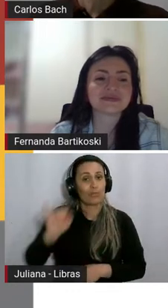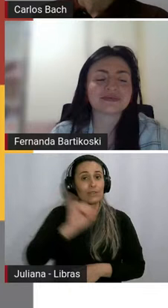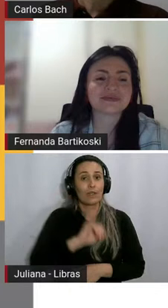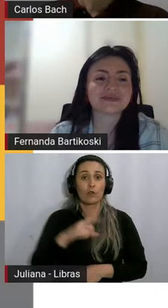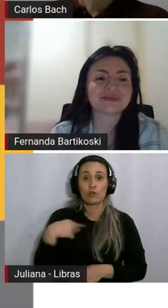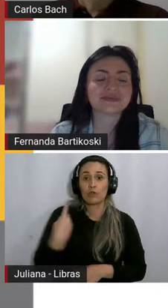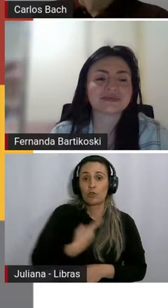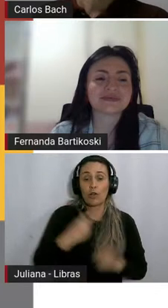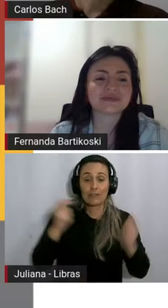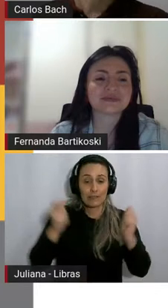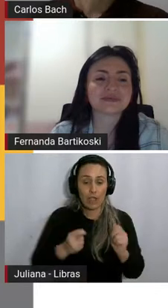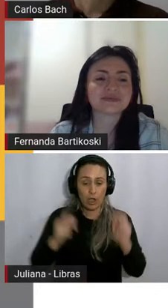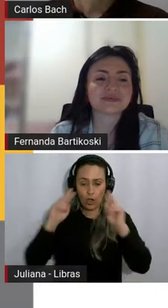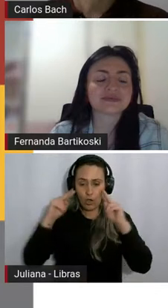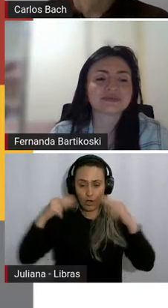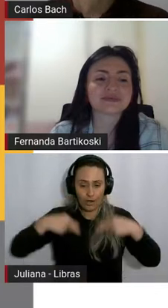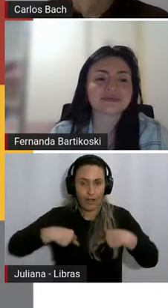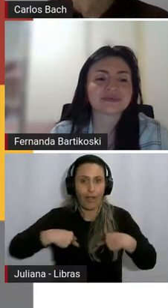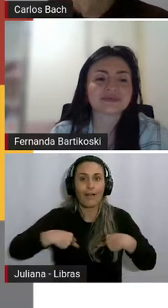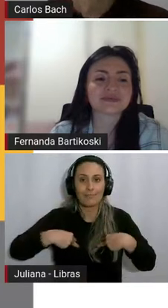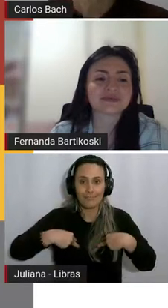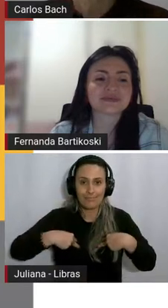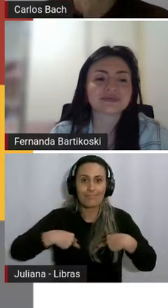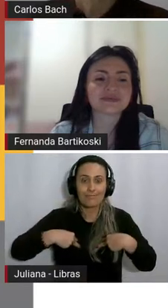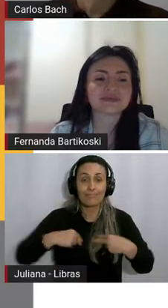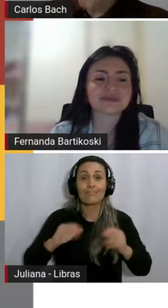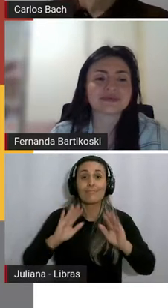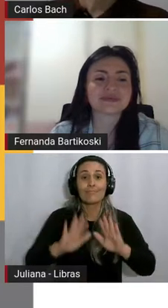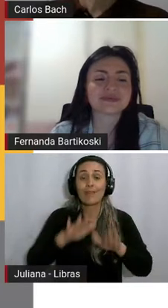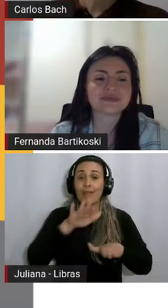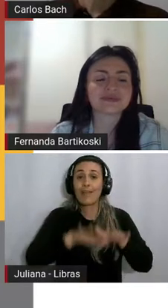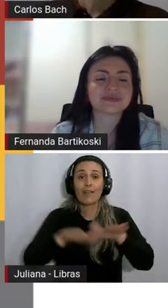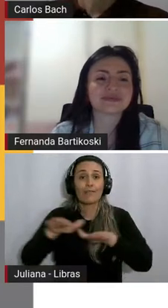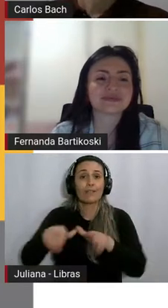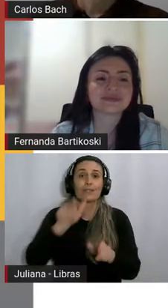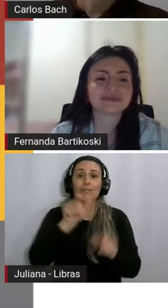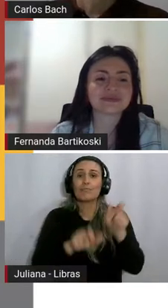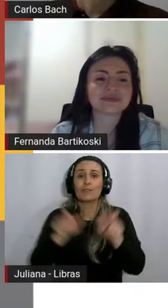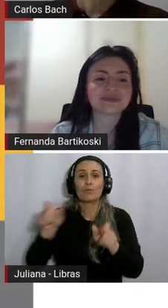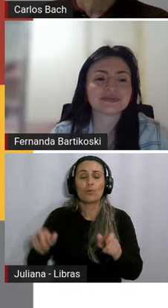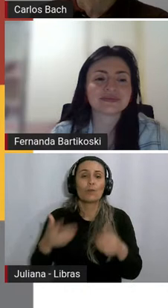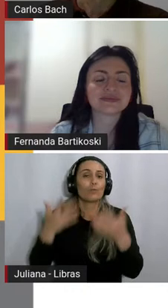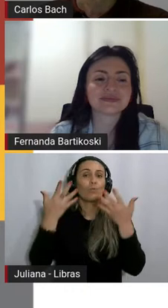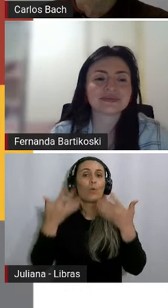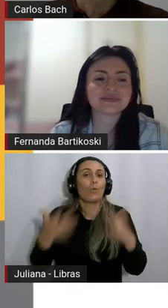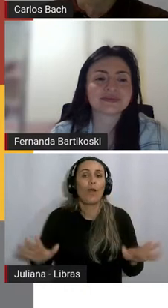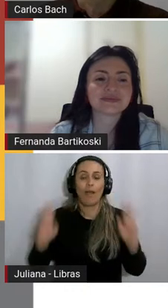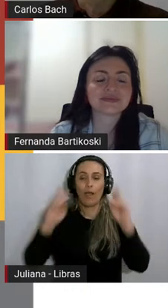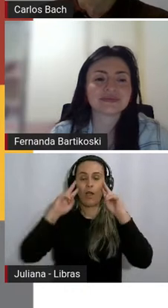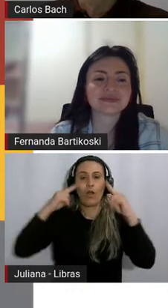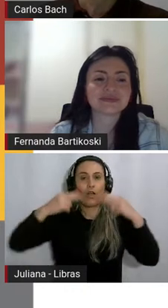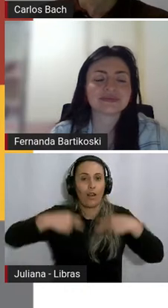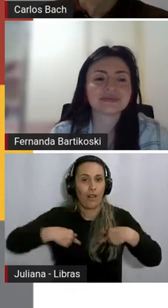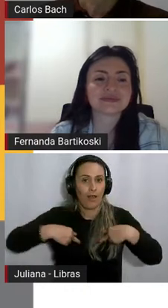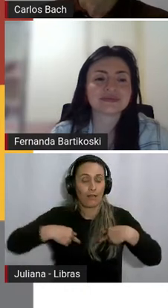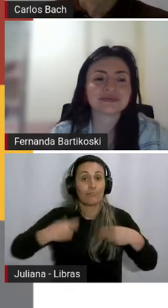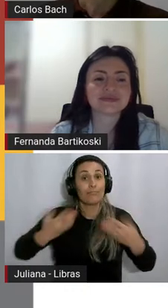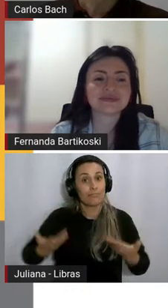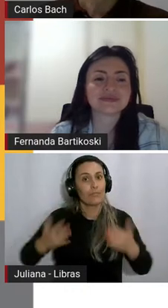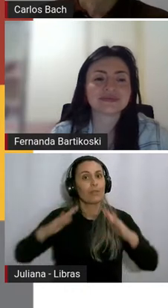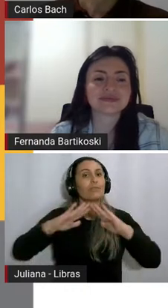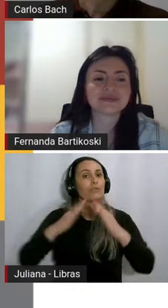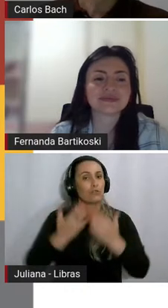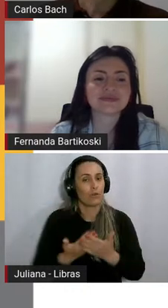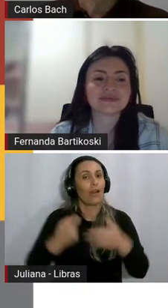para si e, às vezes, as pessoas não conseguem olhar para si ou não querem. E aí a escola tem que ajudar também, né?